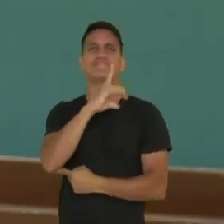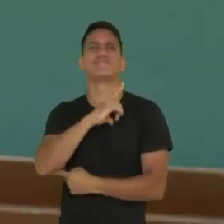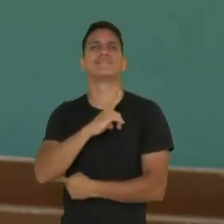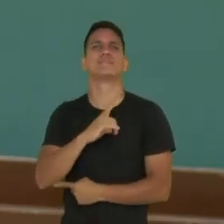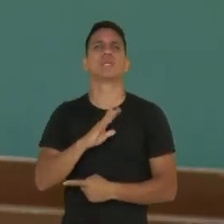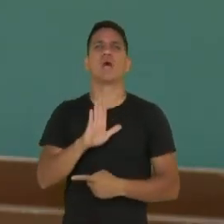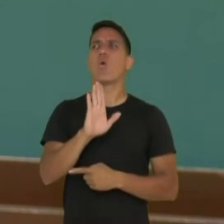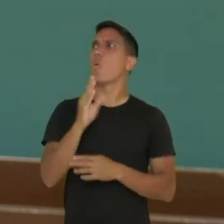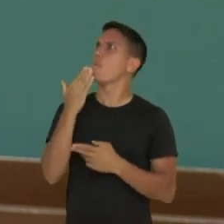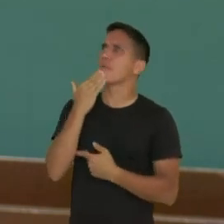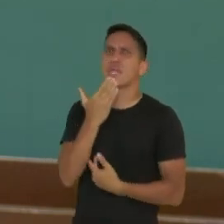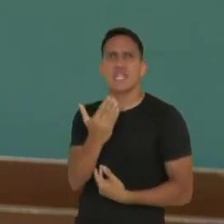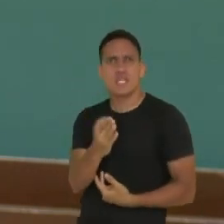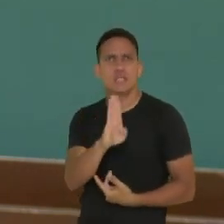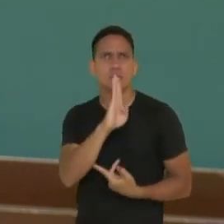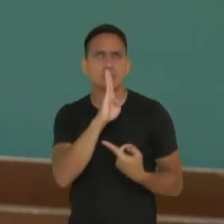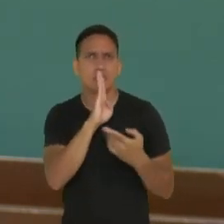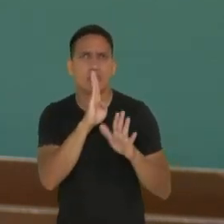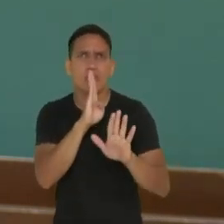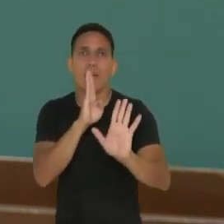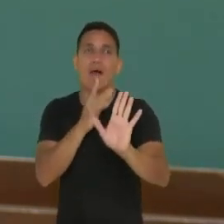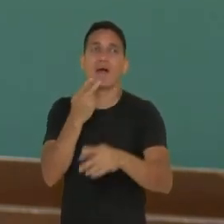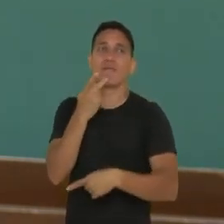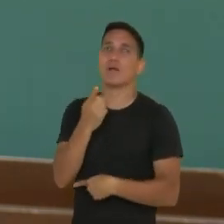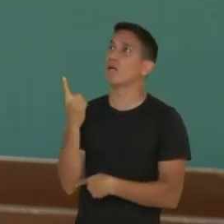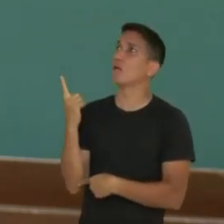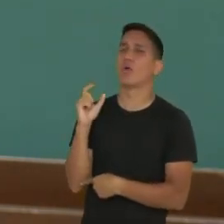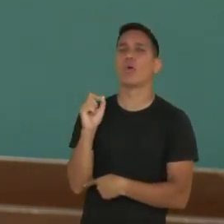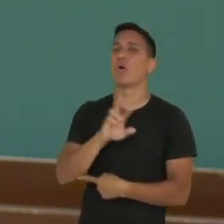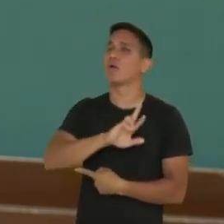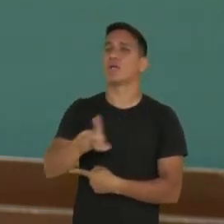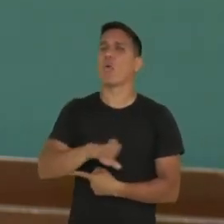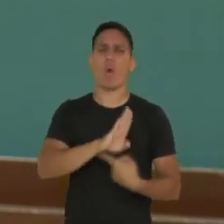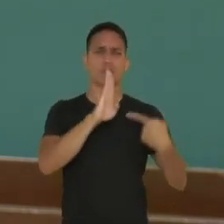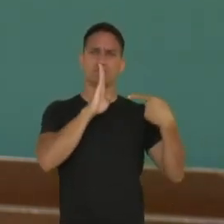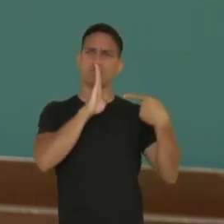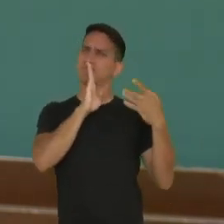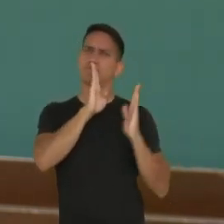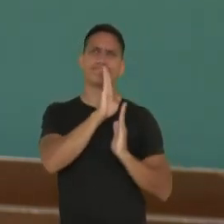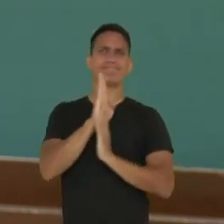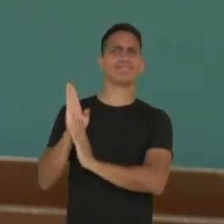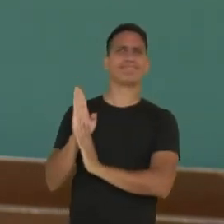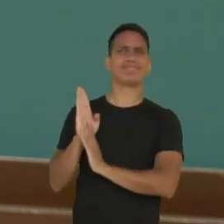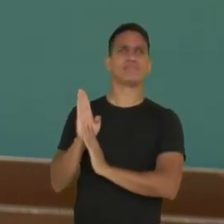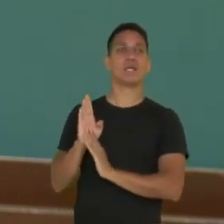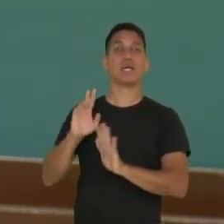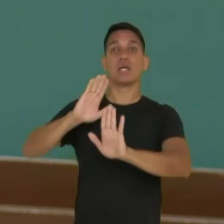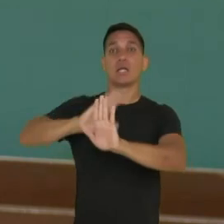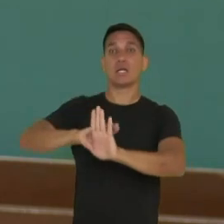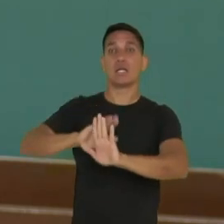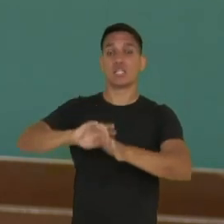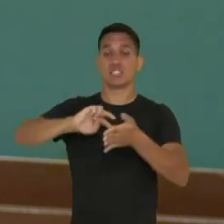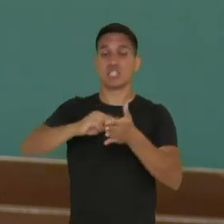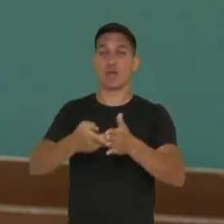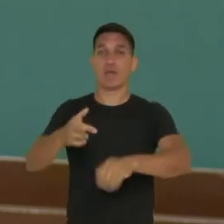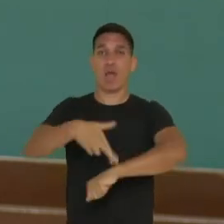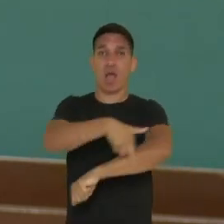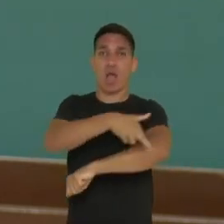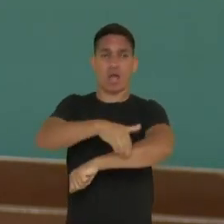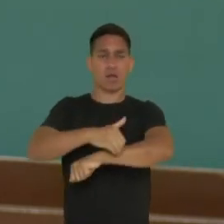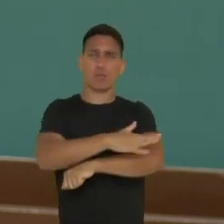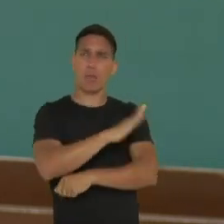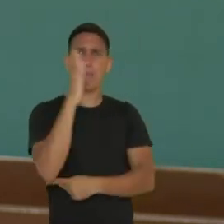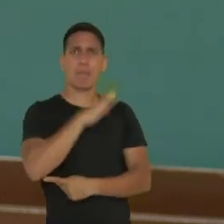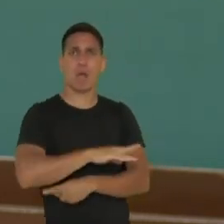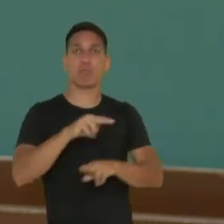está pedindo silêncio, mas aqui ela fala o contrário, olha, não fique em silêncio. É porque ela tem o slogan, racismo faz mal, tanto é que não está nem